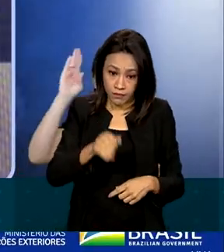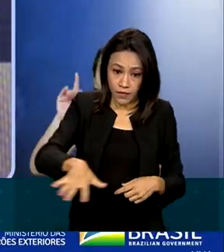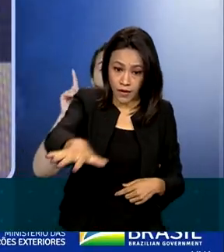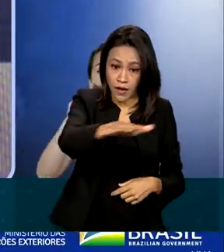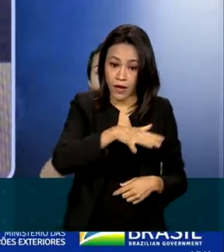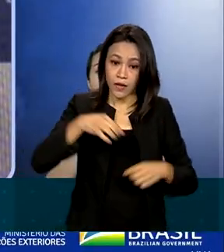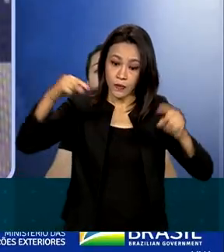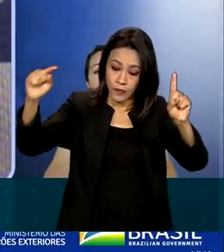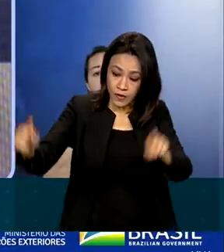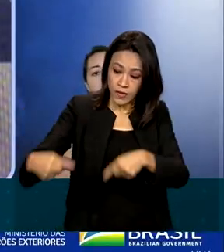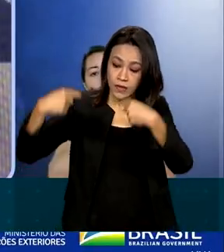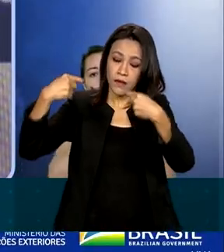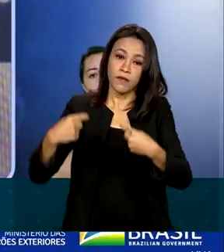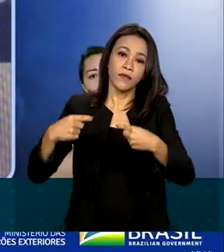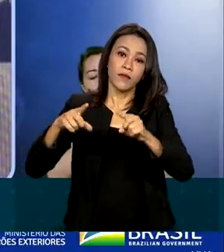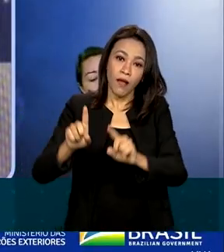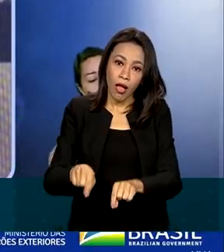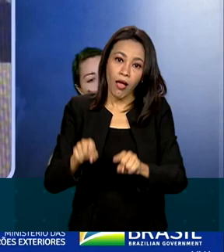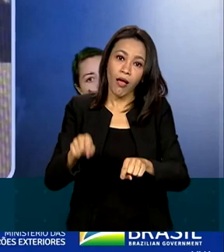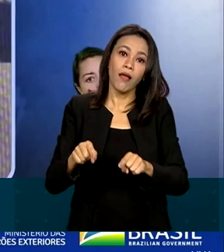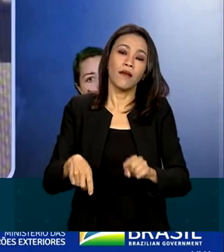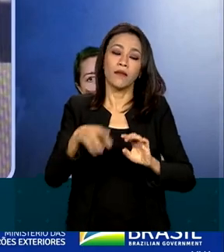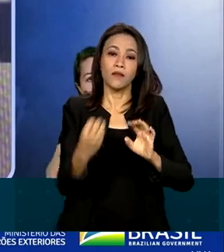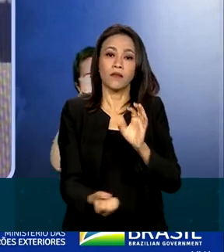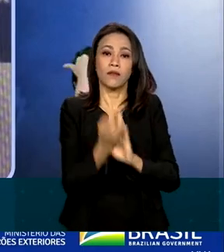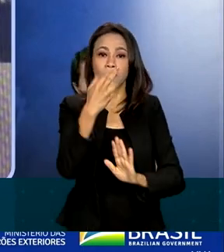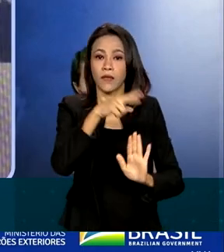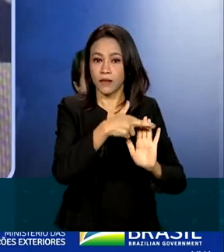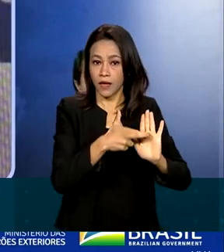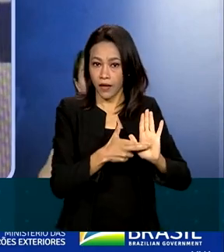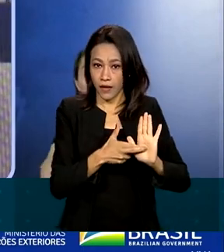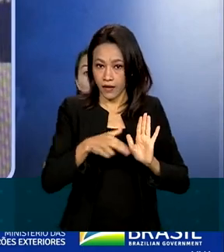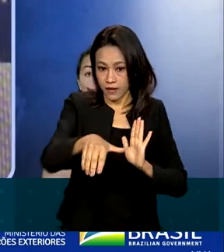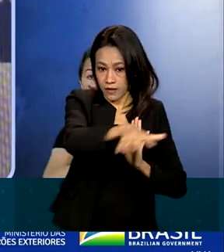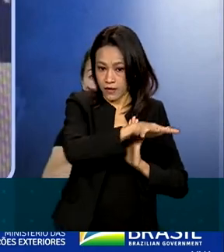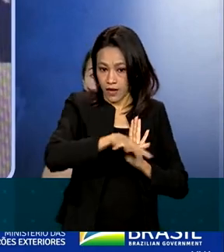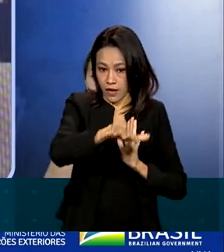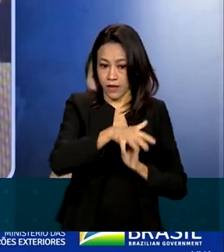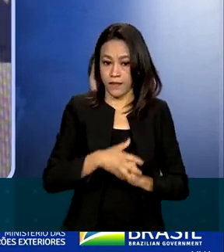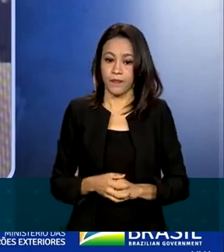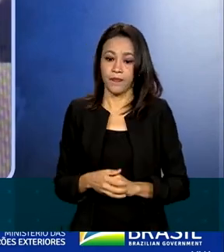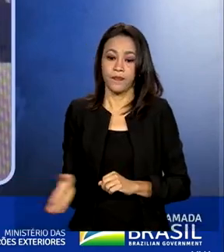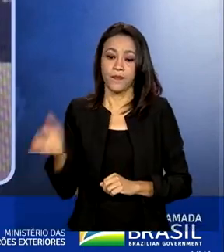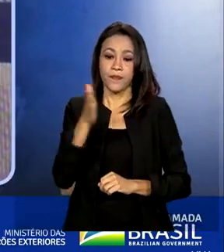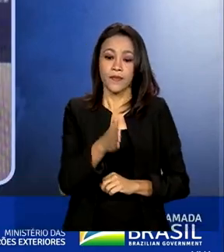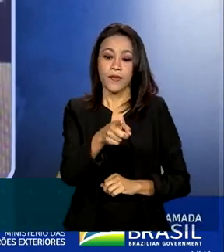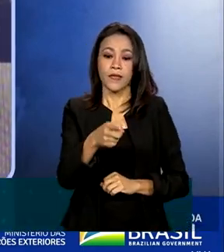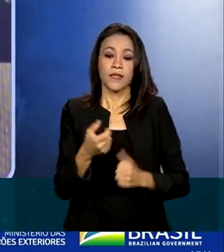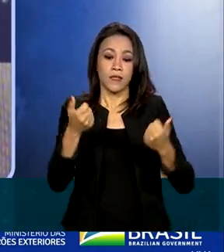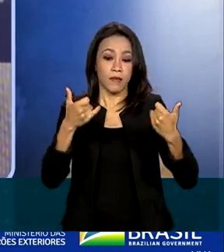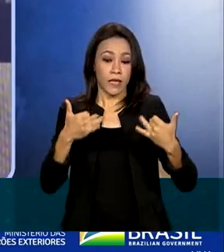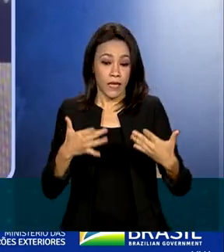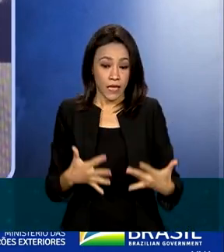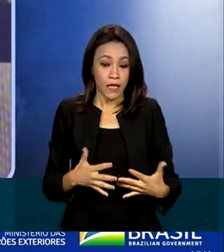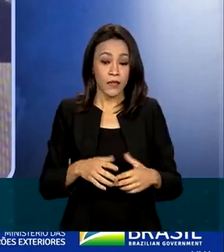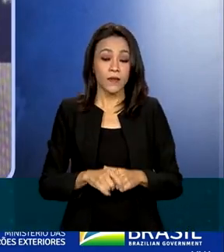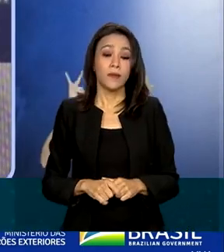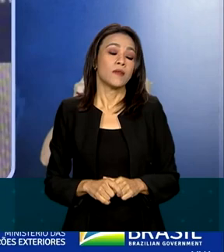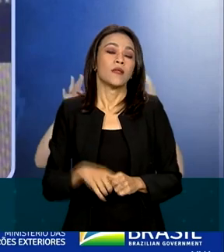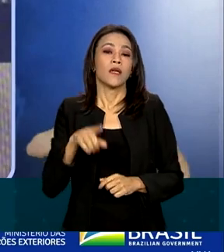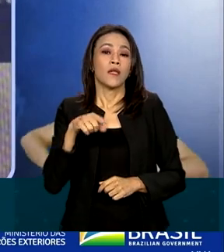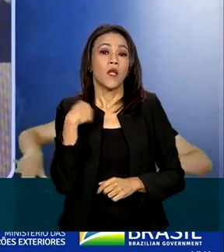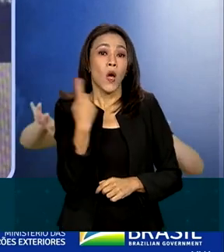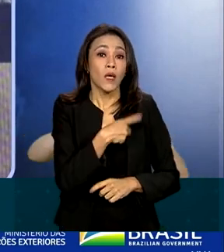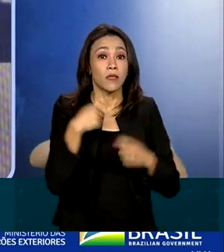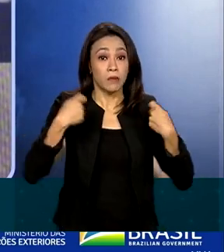desafio maior passa pela regulação desse mercado. A ambiental já está pronta, com o termo de referência do Ibama, agora a